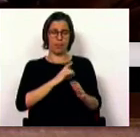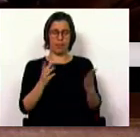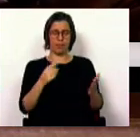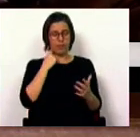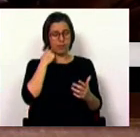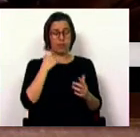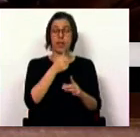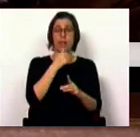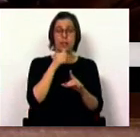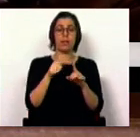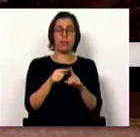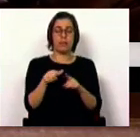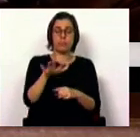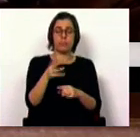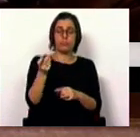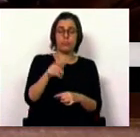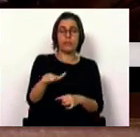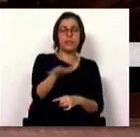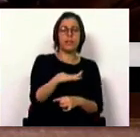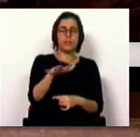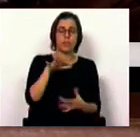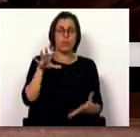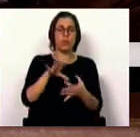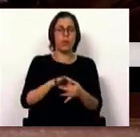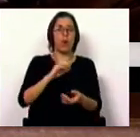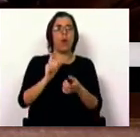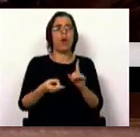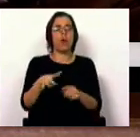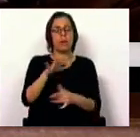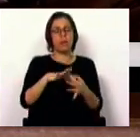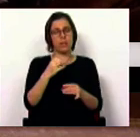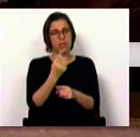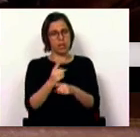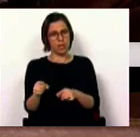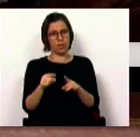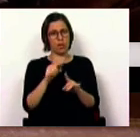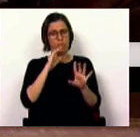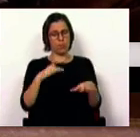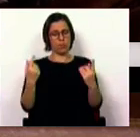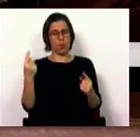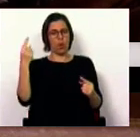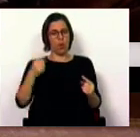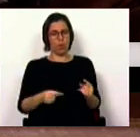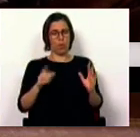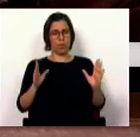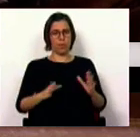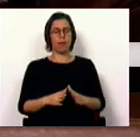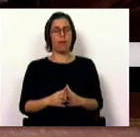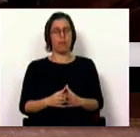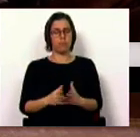e determinadas as circunstâncias em que situações excepcionais podem obrigar a que